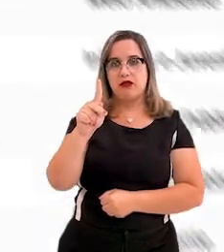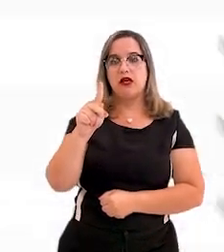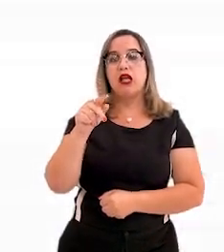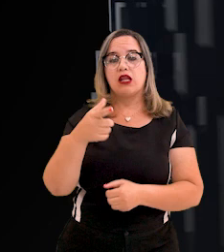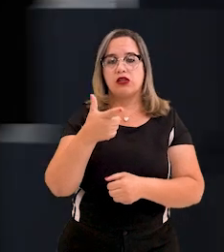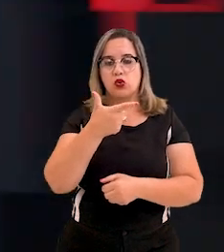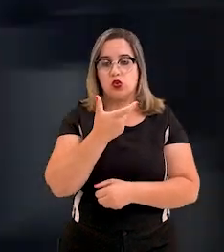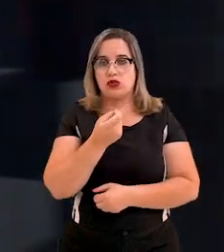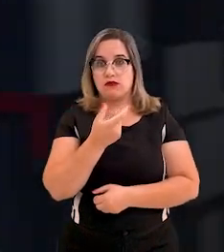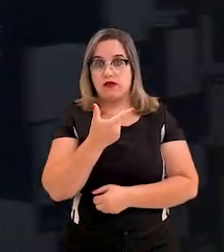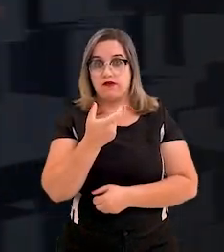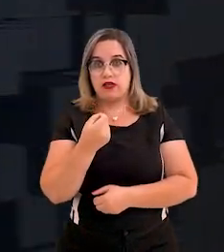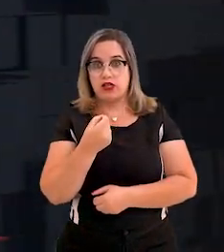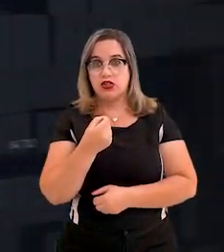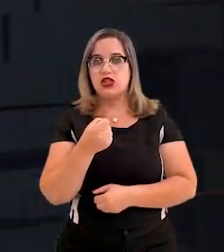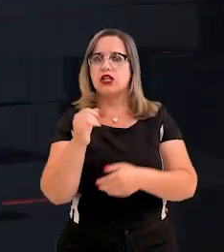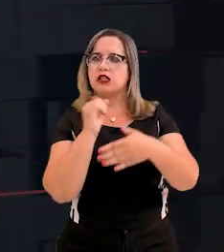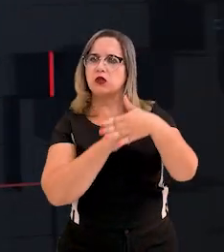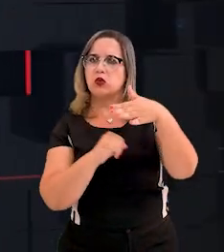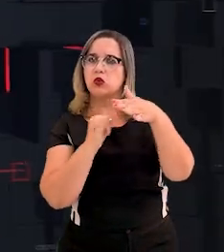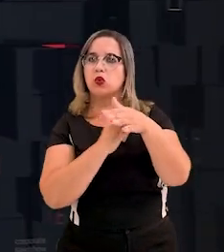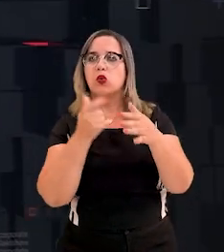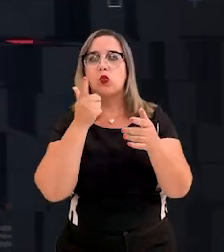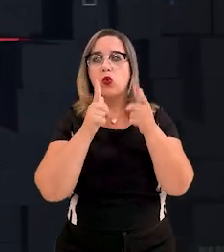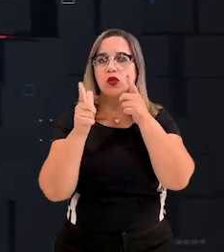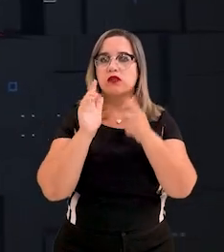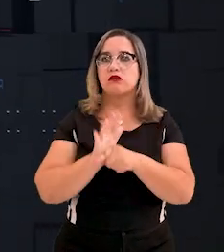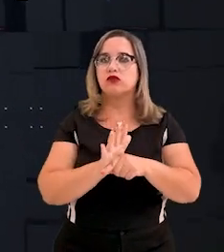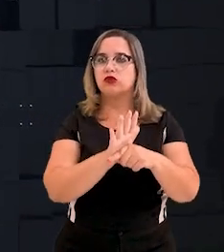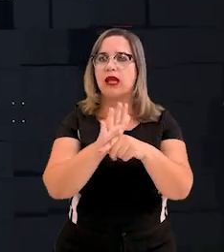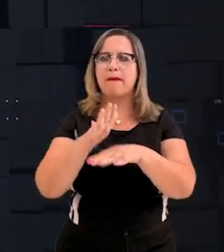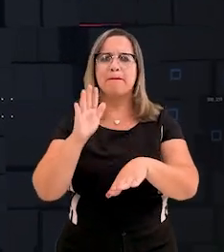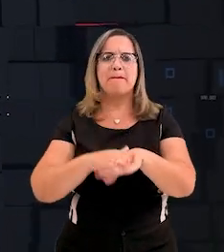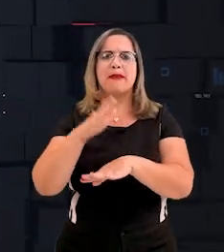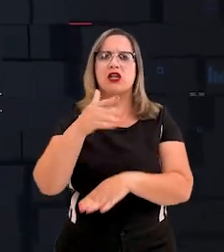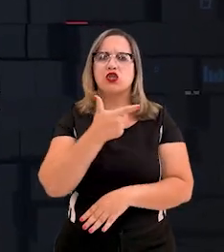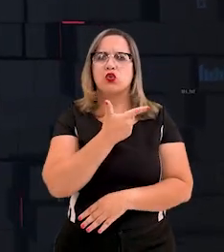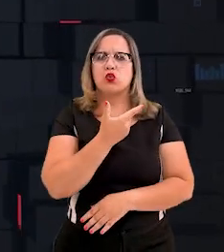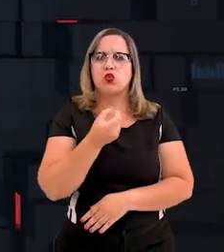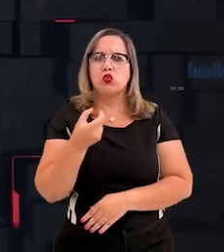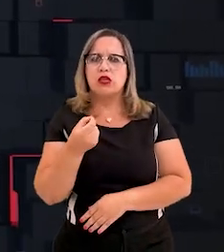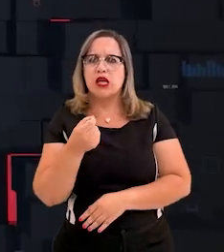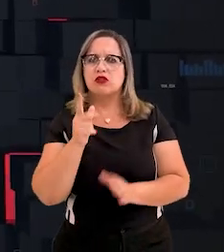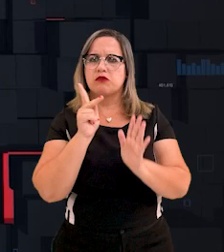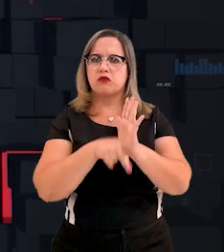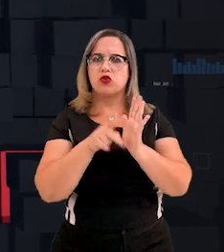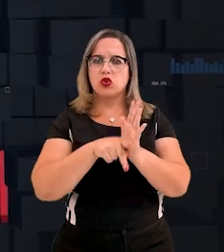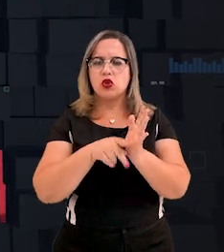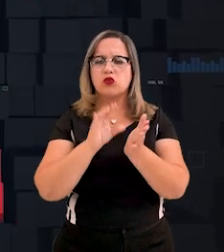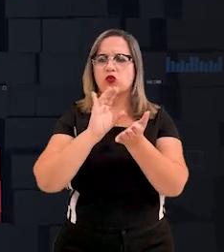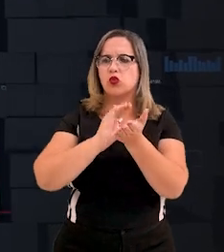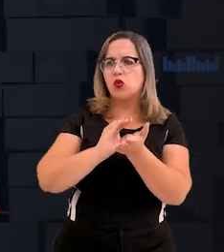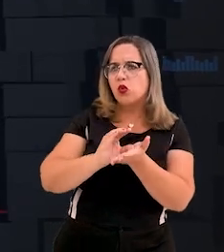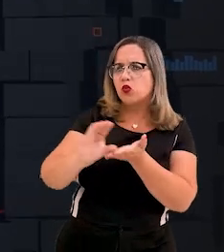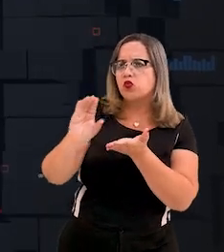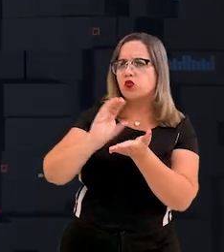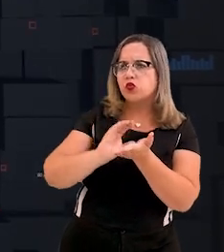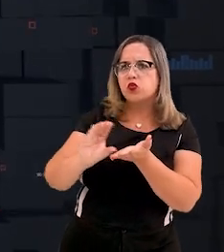Desde 2020, a instituição contemplou mais de 200 projetos com recursos